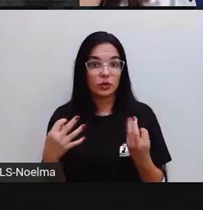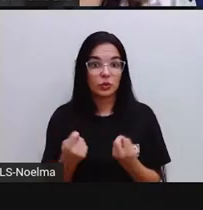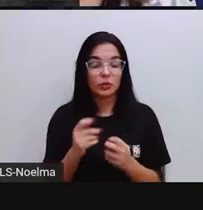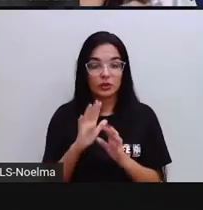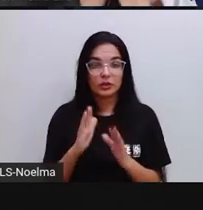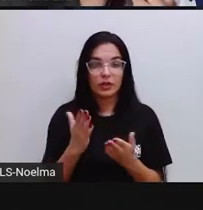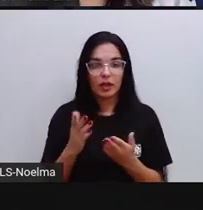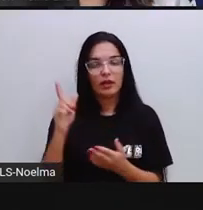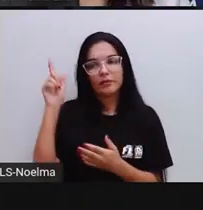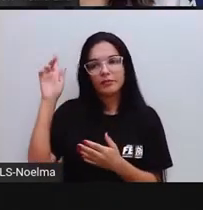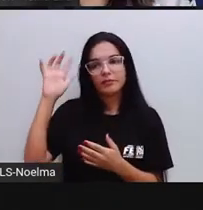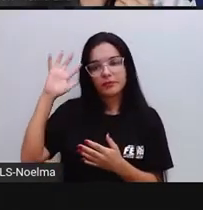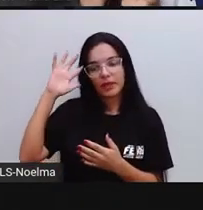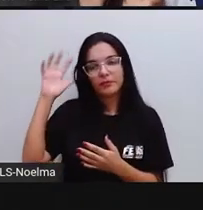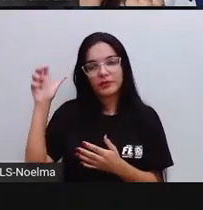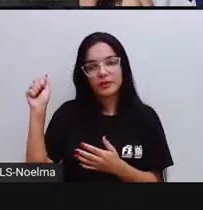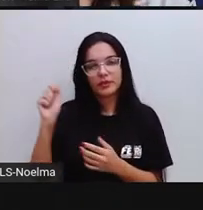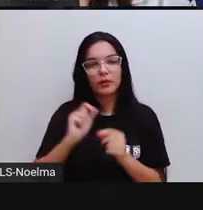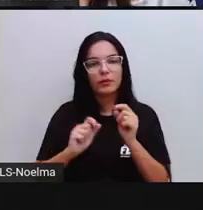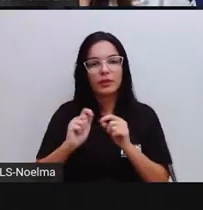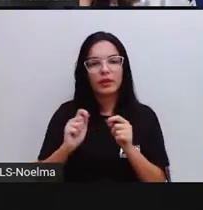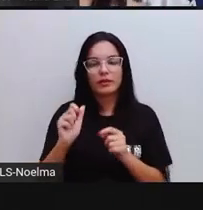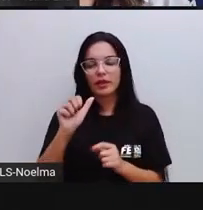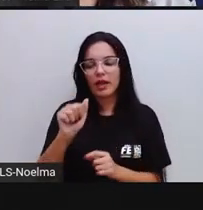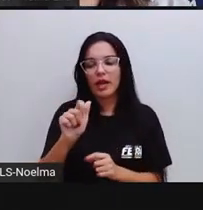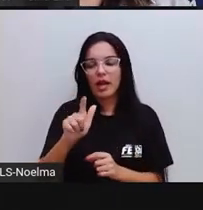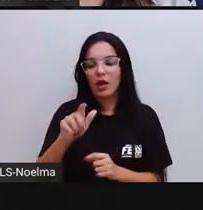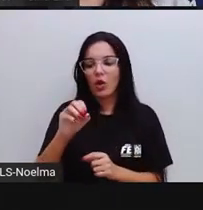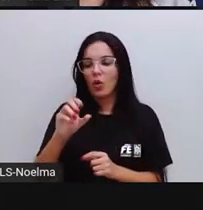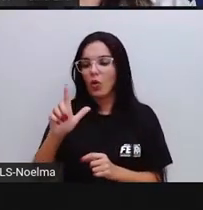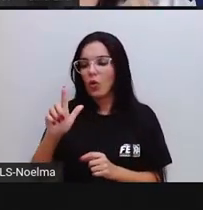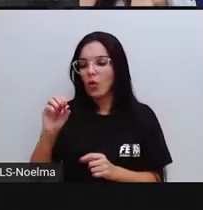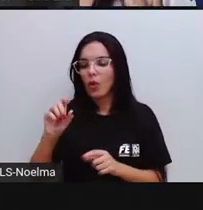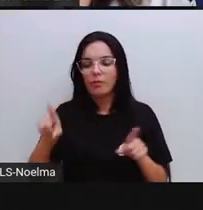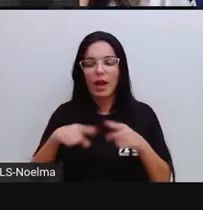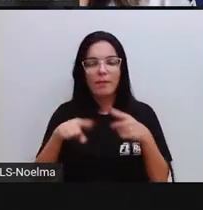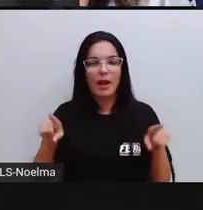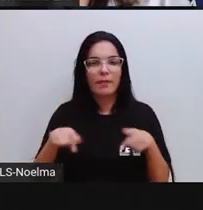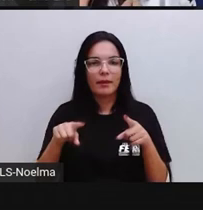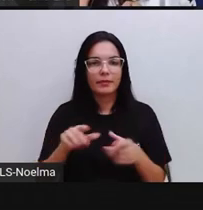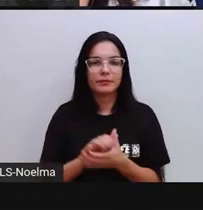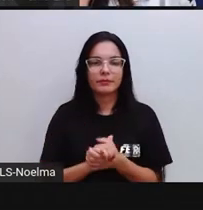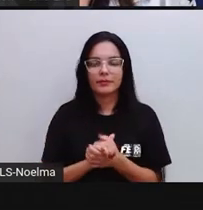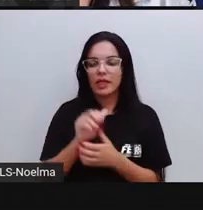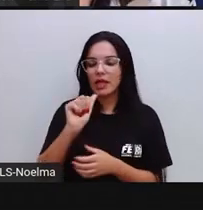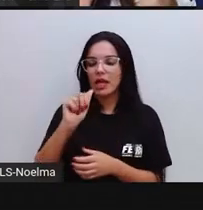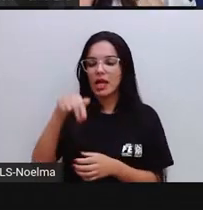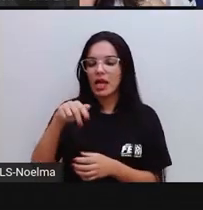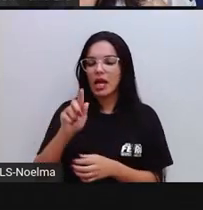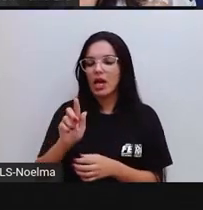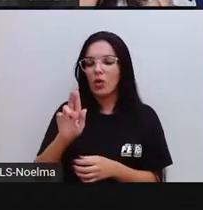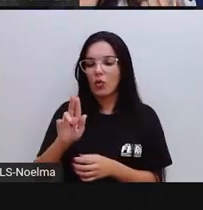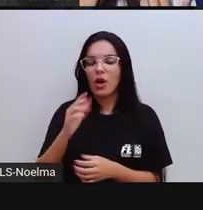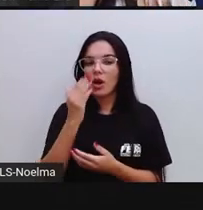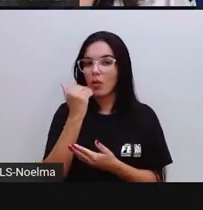vimos, né? É agogô, que é um instrumento musical, tá? Angu, que é uma comida,